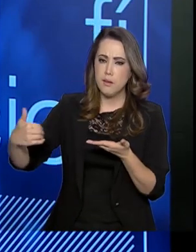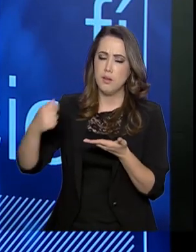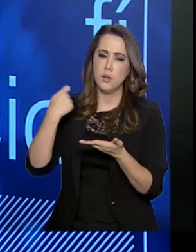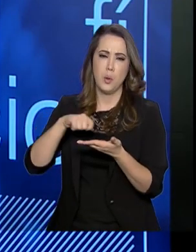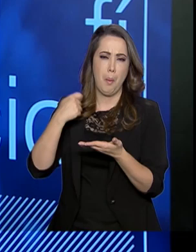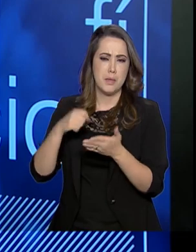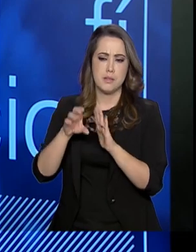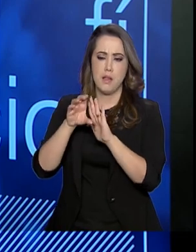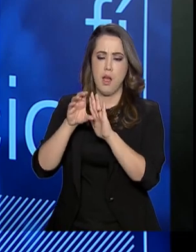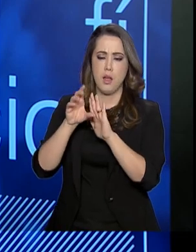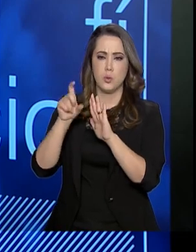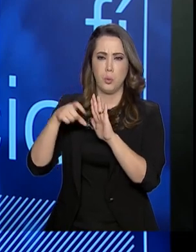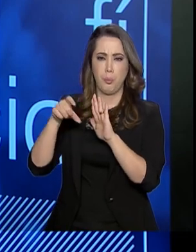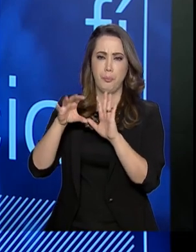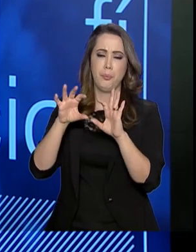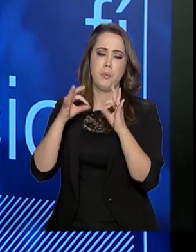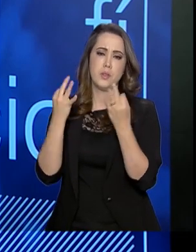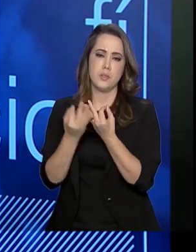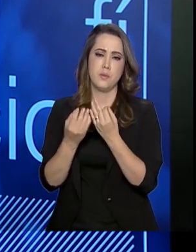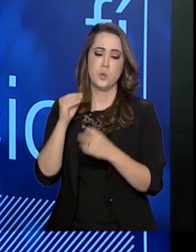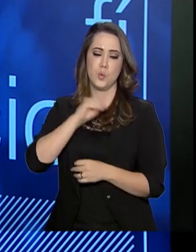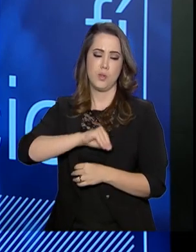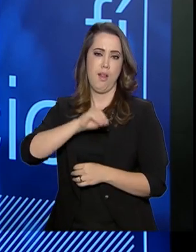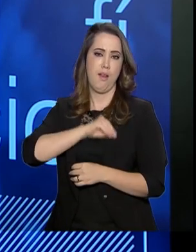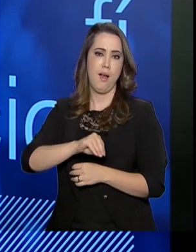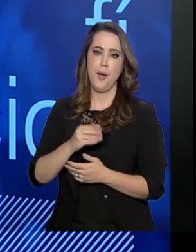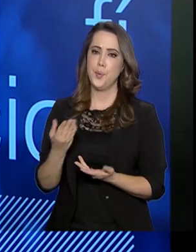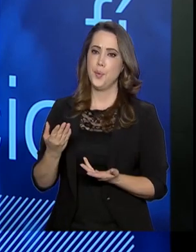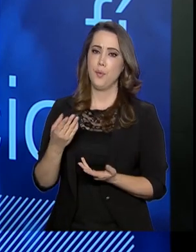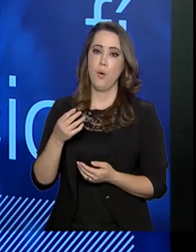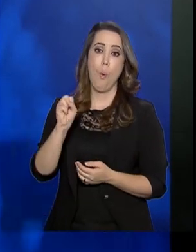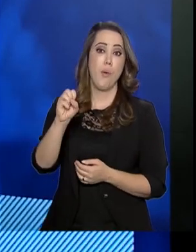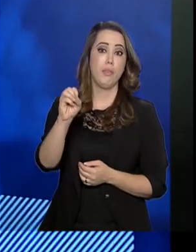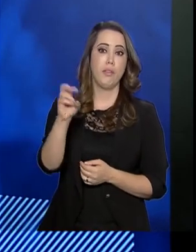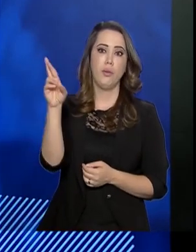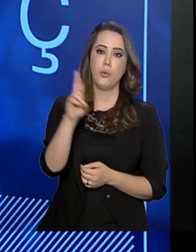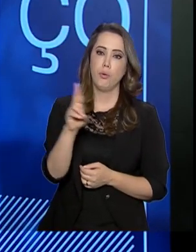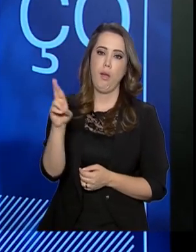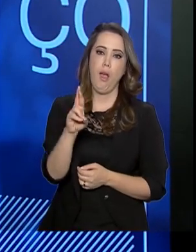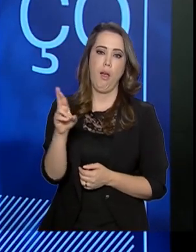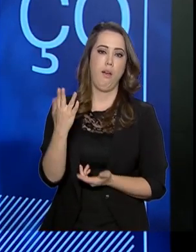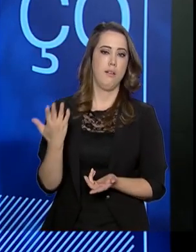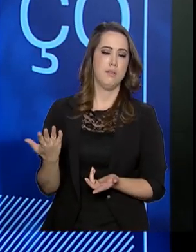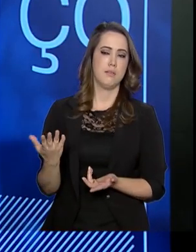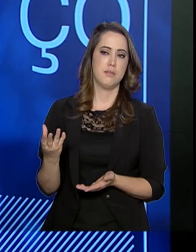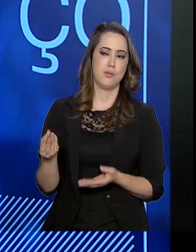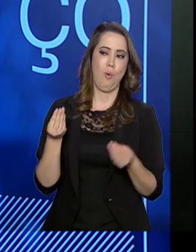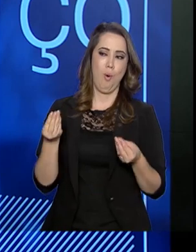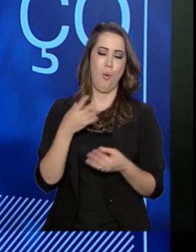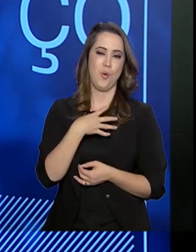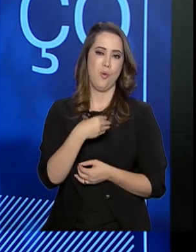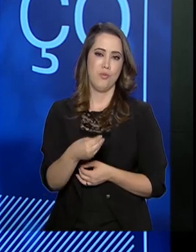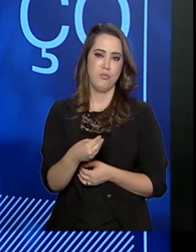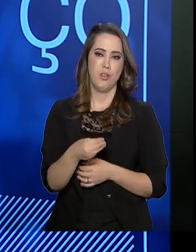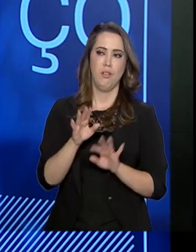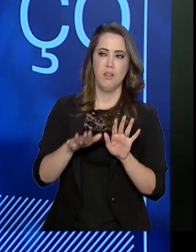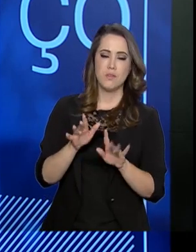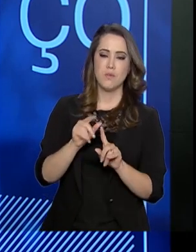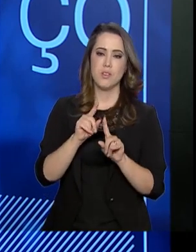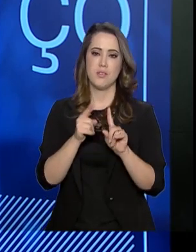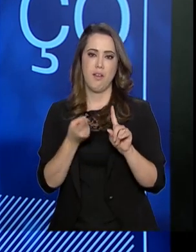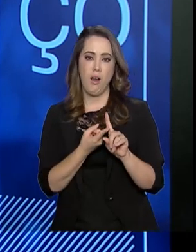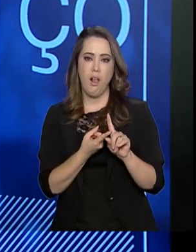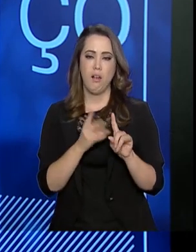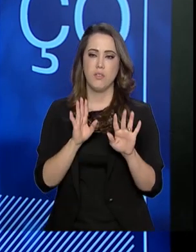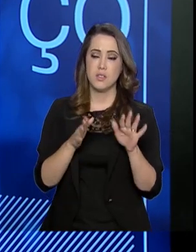depender do Estado, de uma renda que é um valor de R 88. Aí com filho, com gestante e tudo